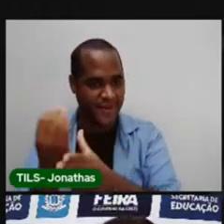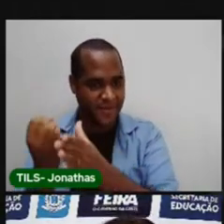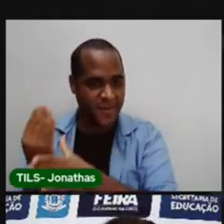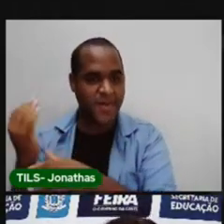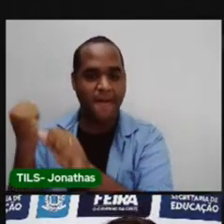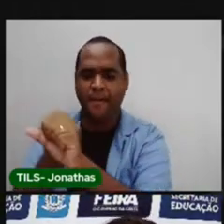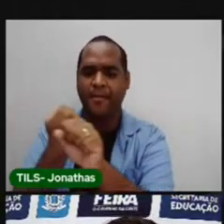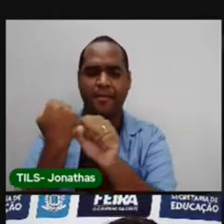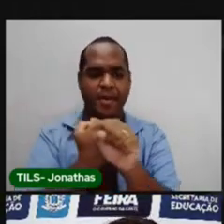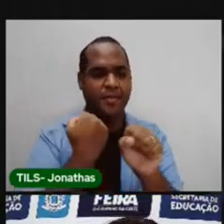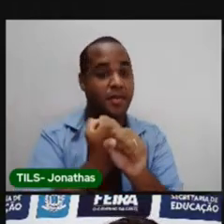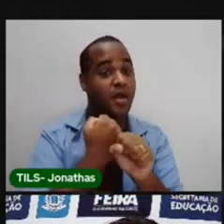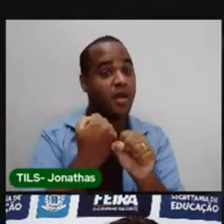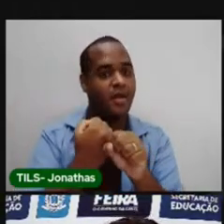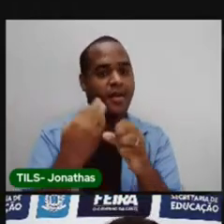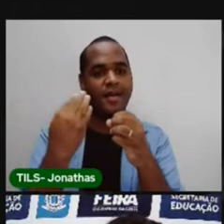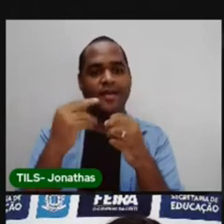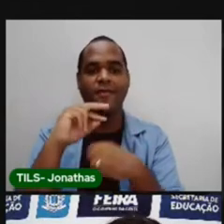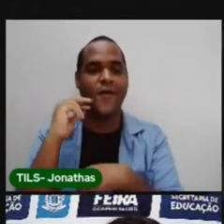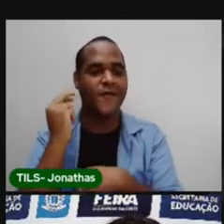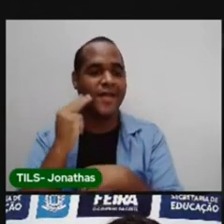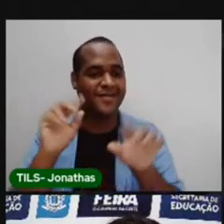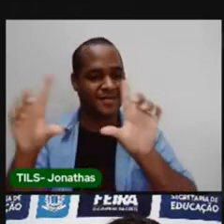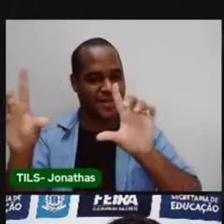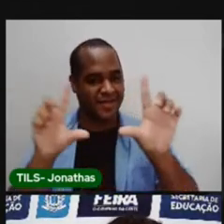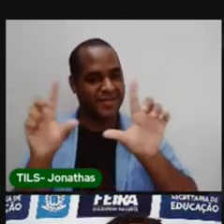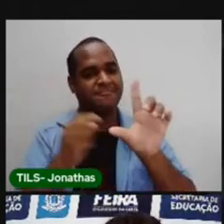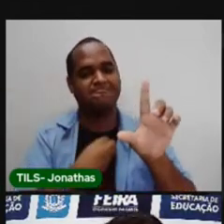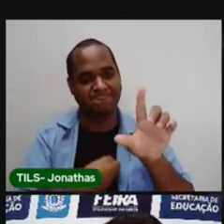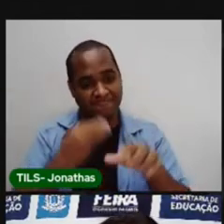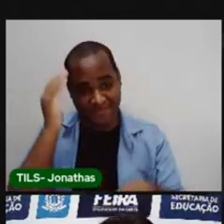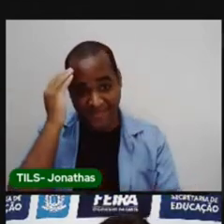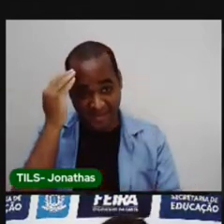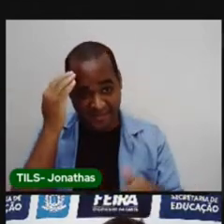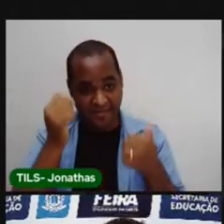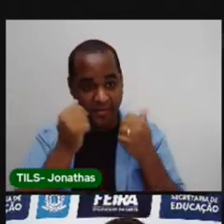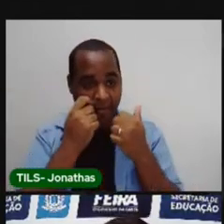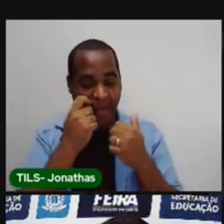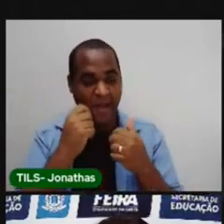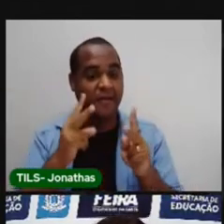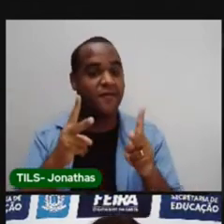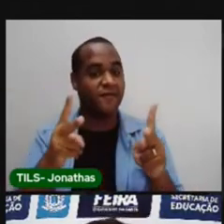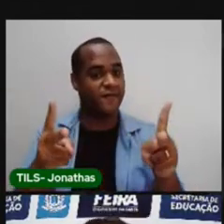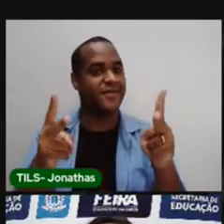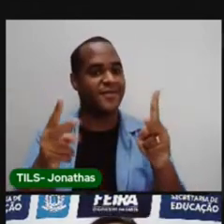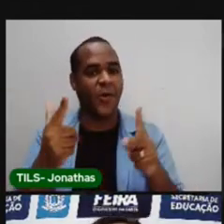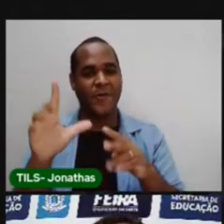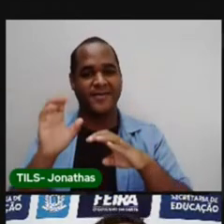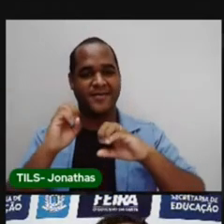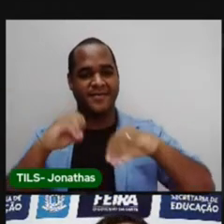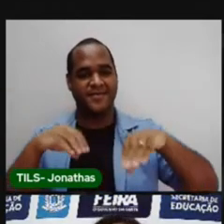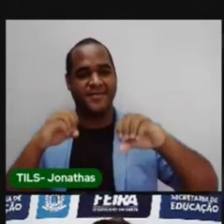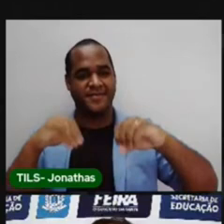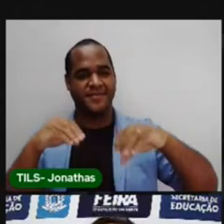estava passando essa novela na TV. Entendeu? Muito bem. Vamos continuar a nossa aula.